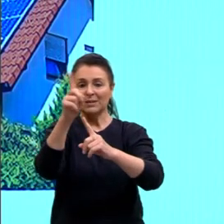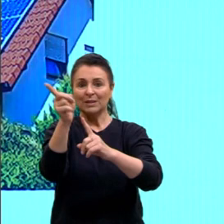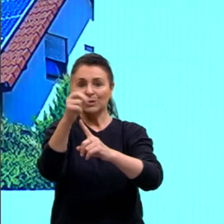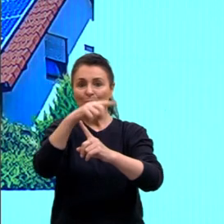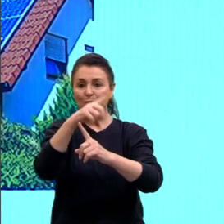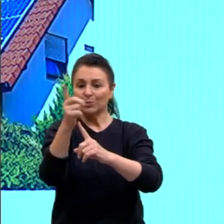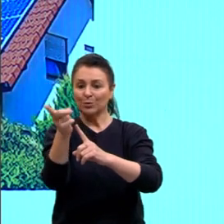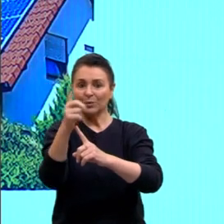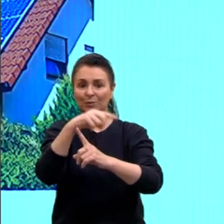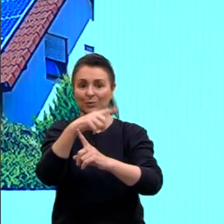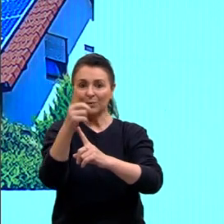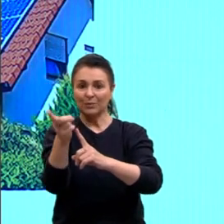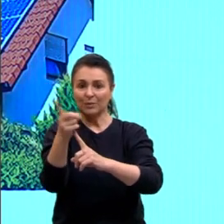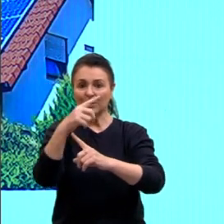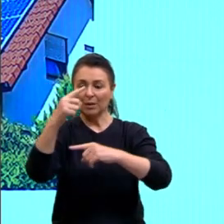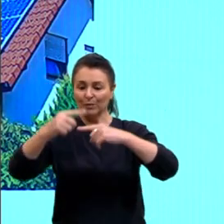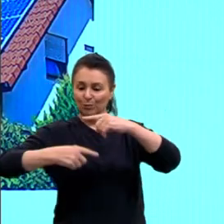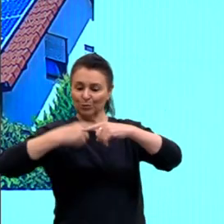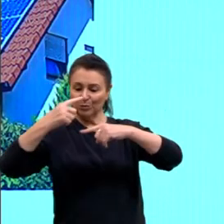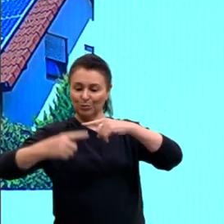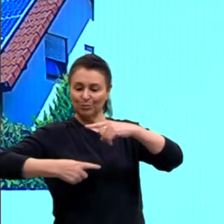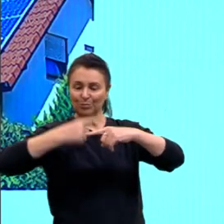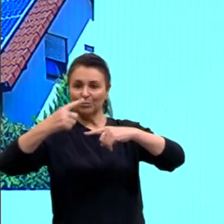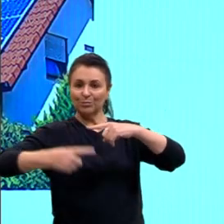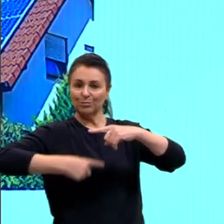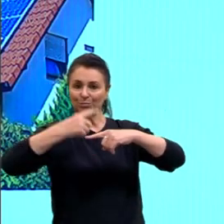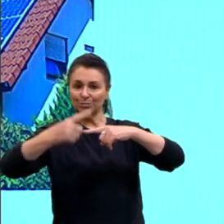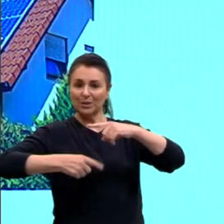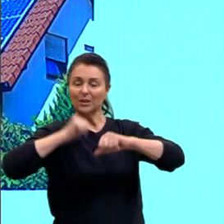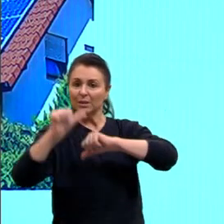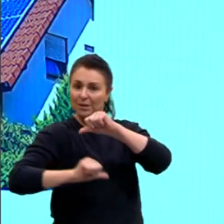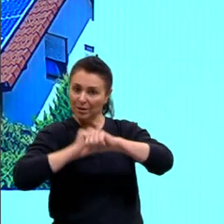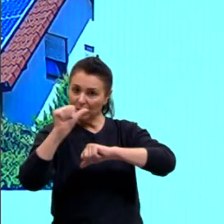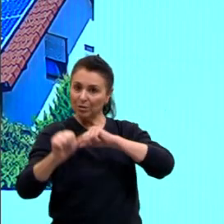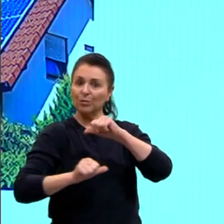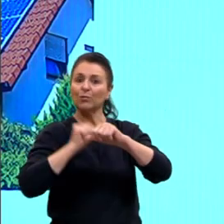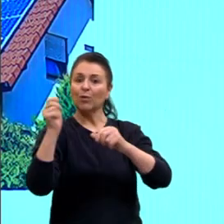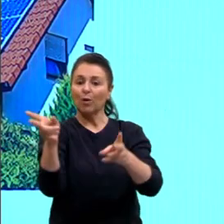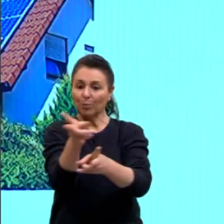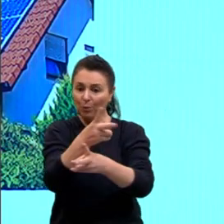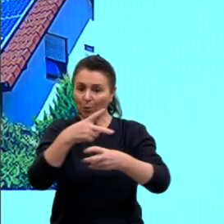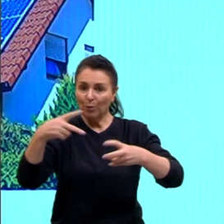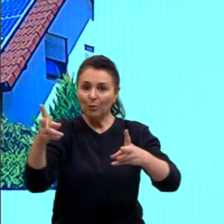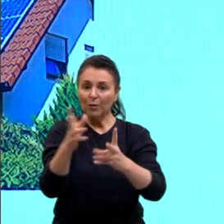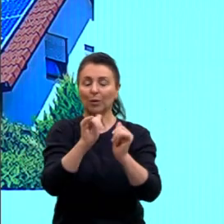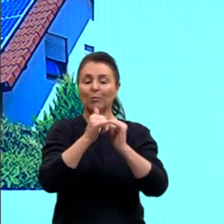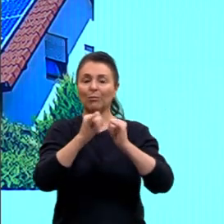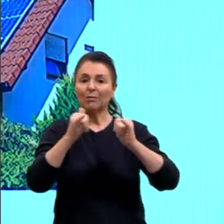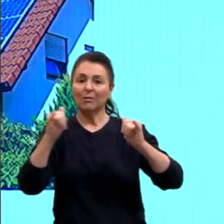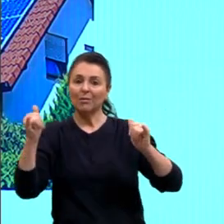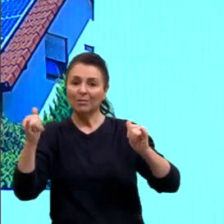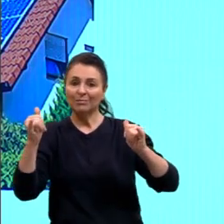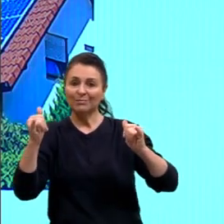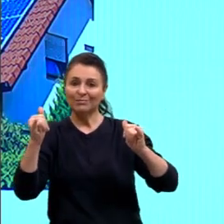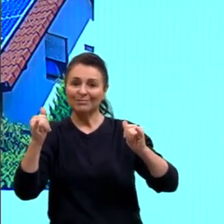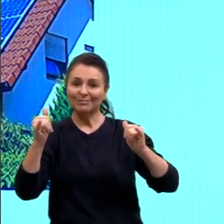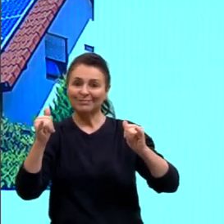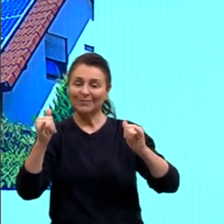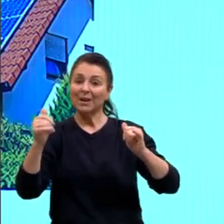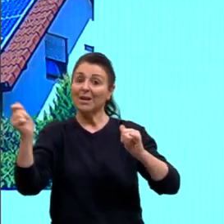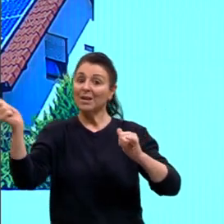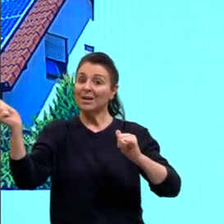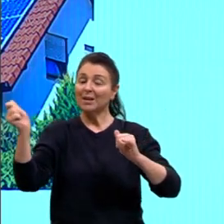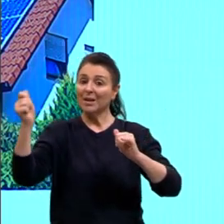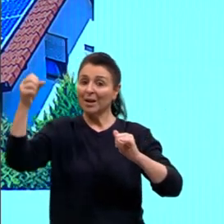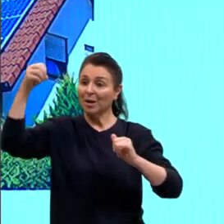esses aerogeradores, tá. Então, vai transformando aí essa energia do vento justamente em energia elétrica. E aí